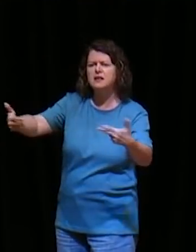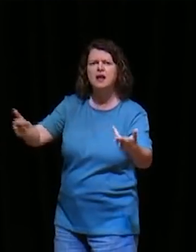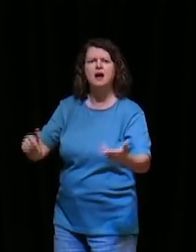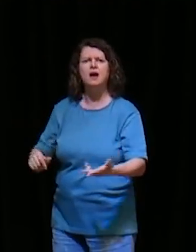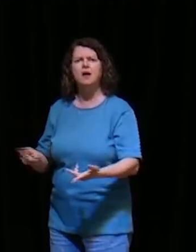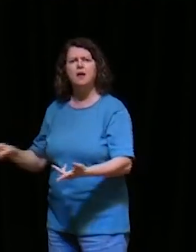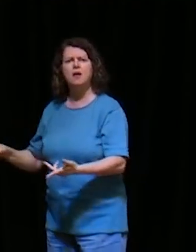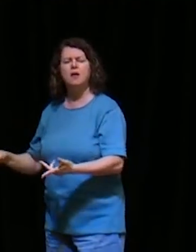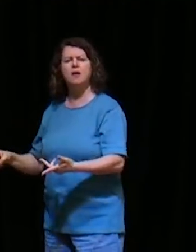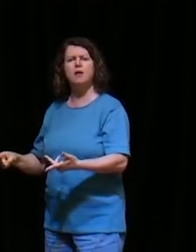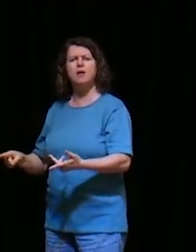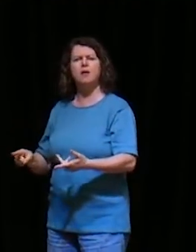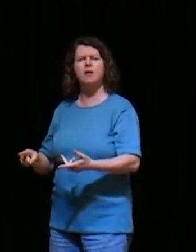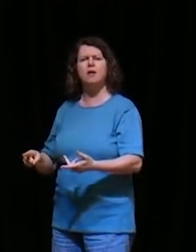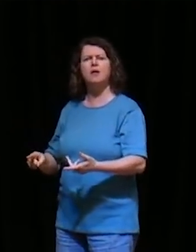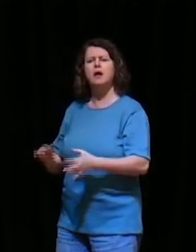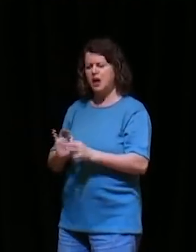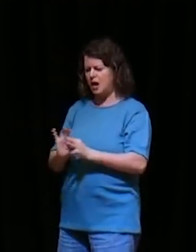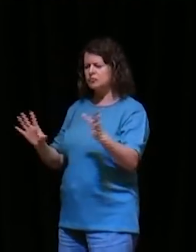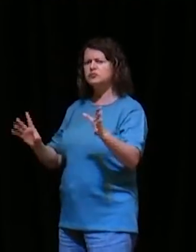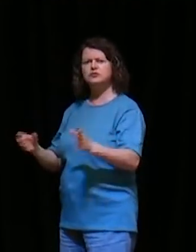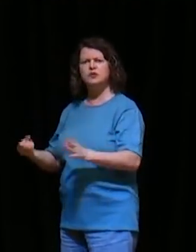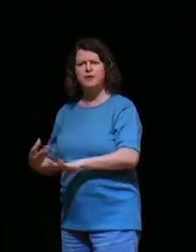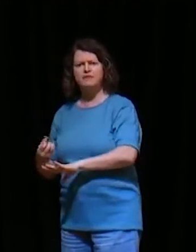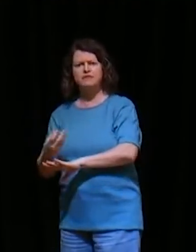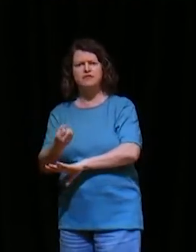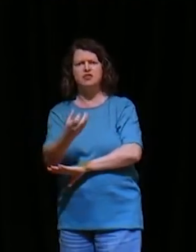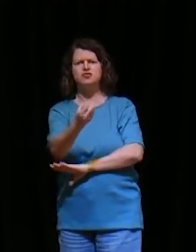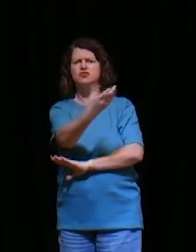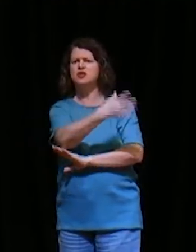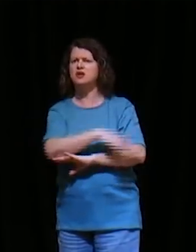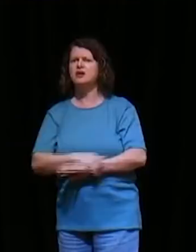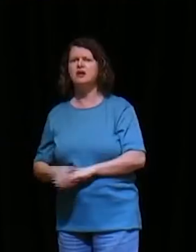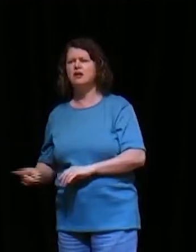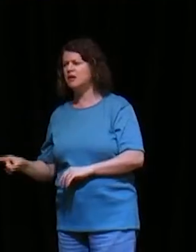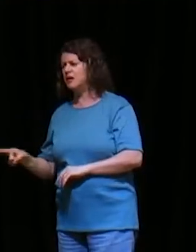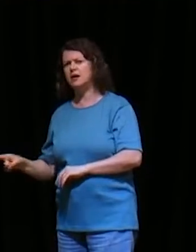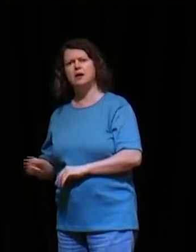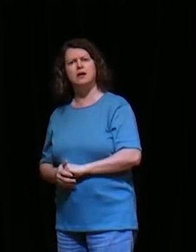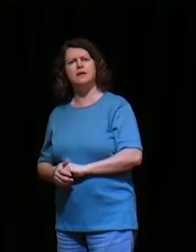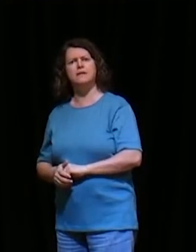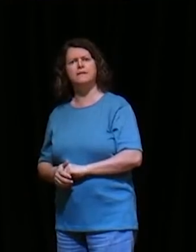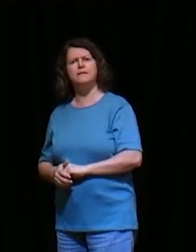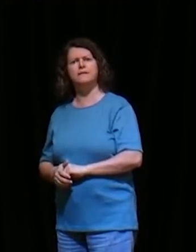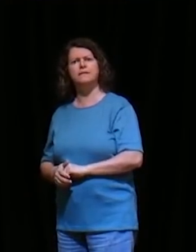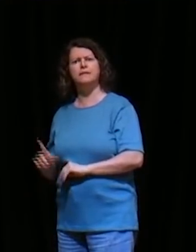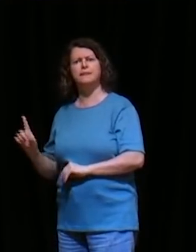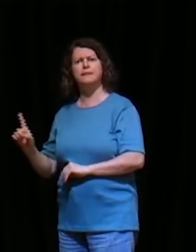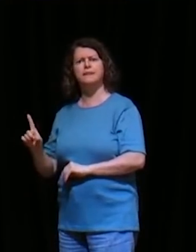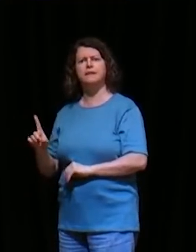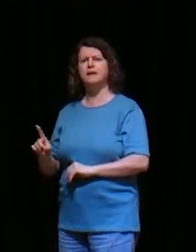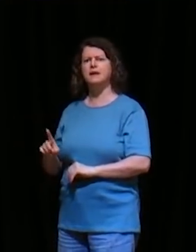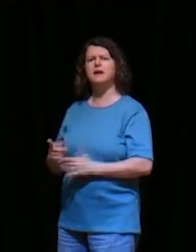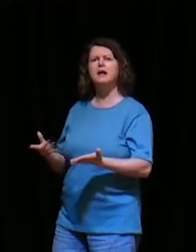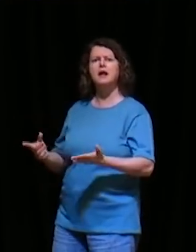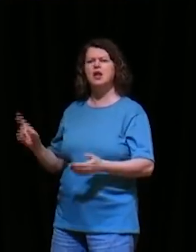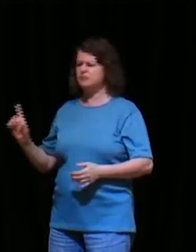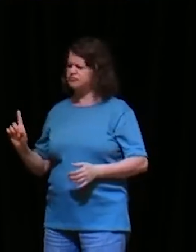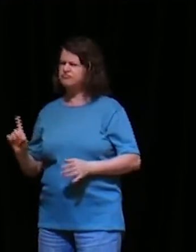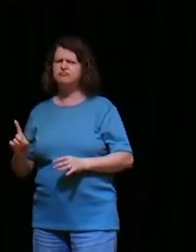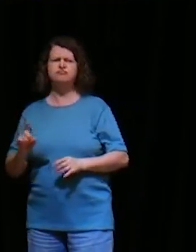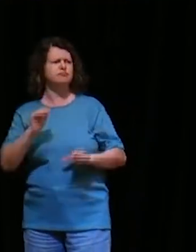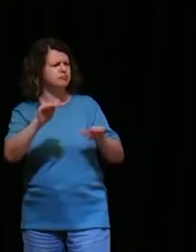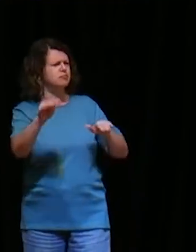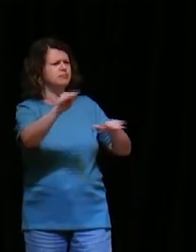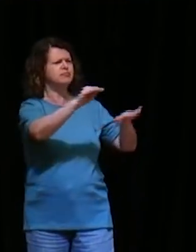as muralhas de Jerusalém, ele consegue, animar os líderes da cidade, reconstruir os muros da cidade,